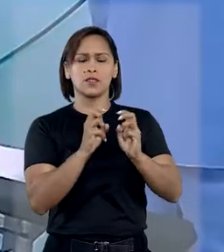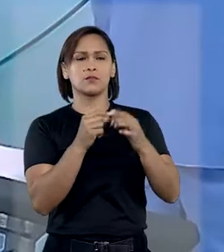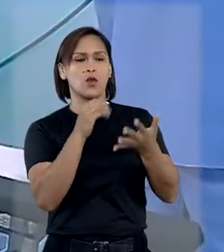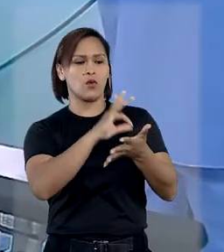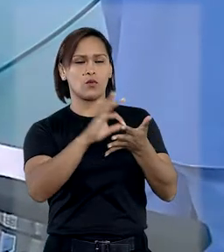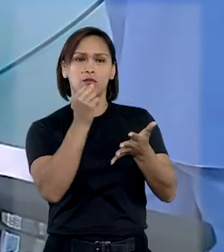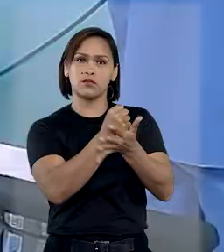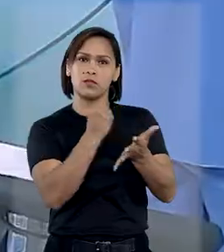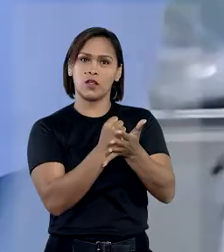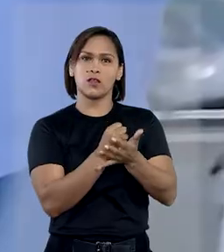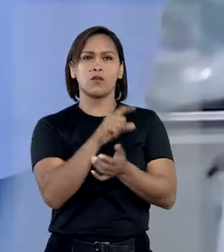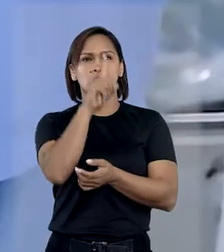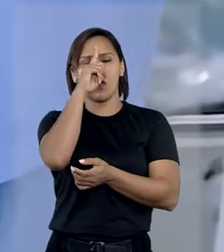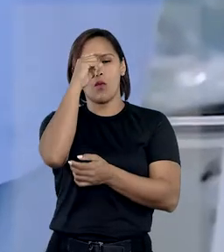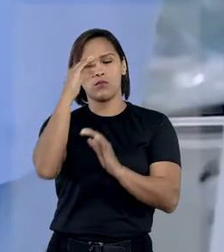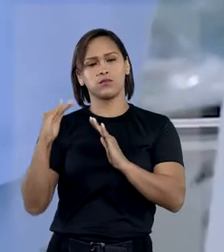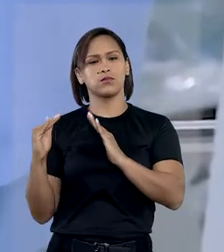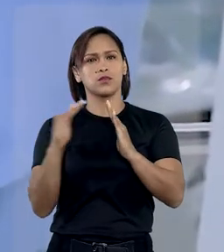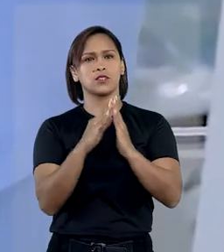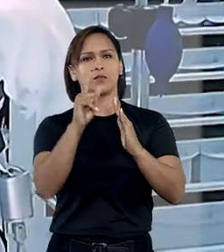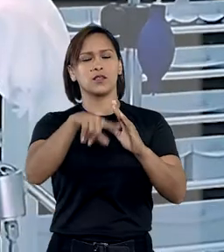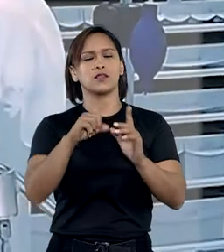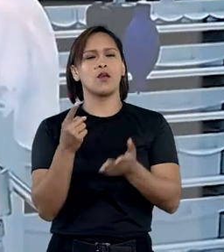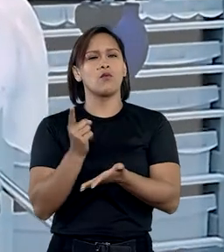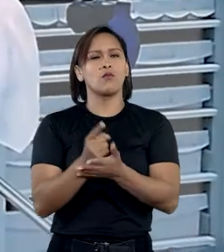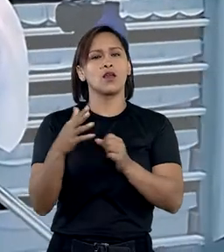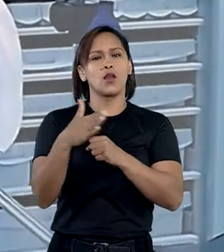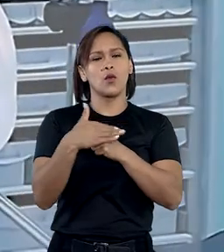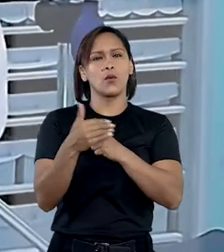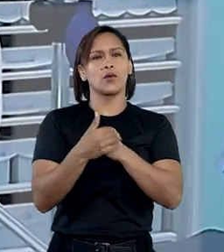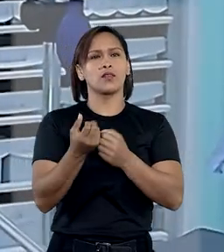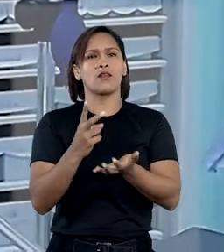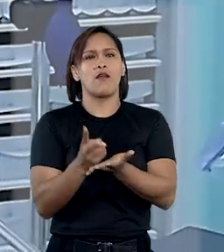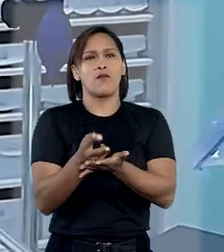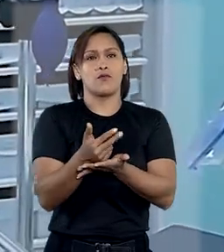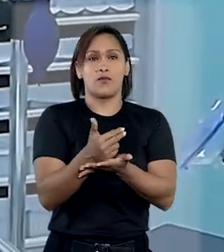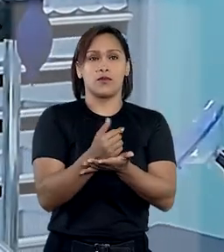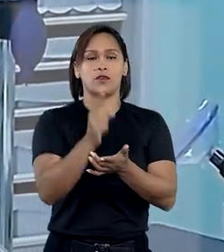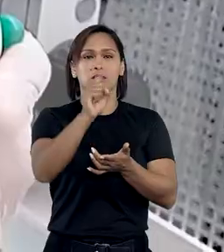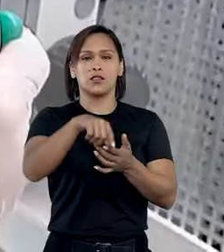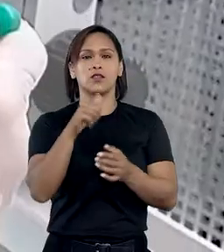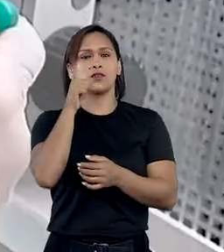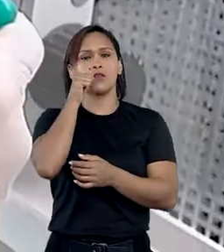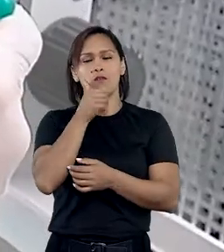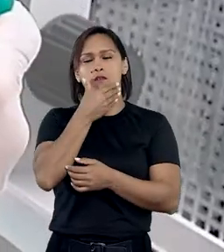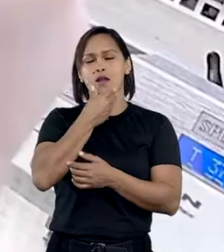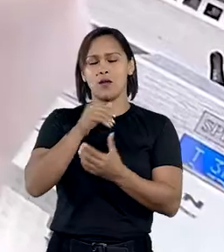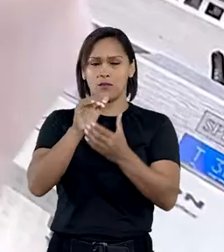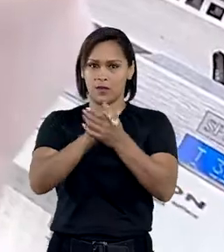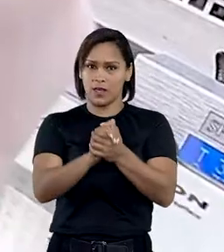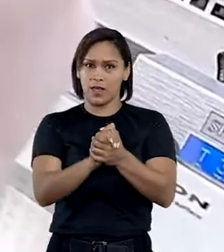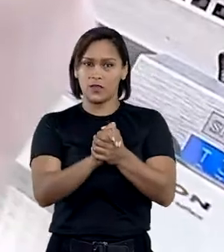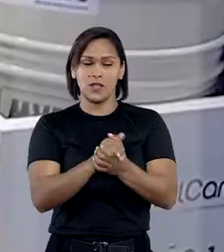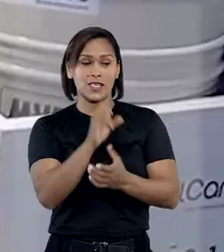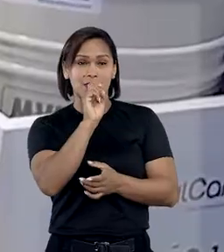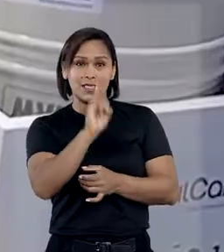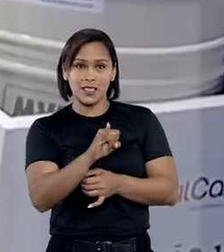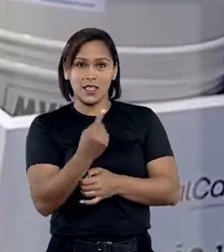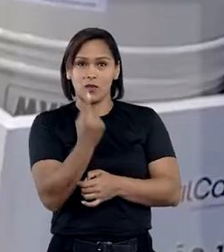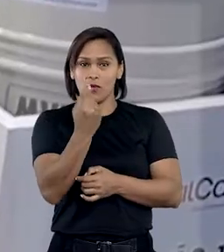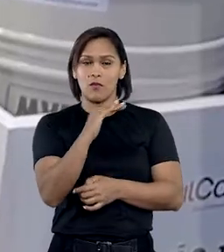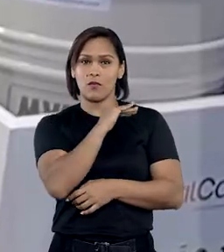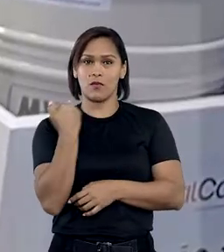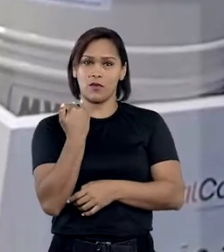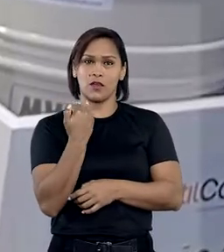vista o contrato com o hospital encarregado de conservar o material genético, no qual o casal acordava que, em caso de